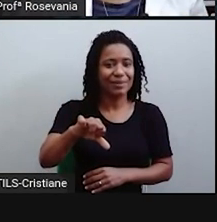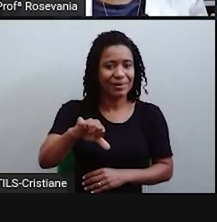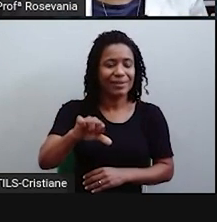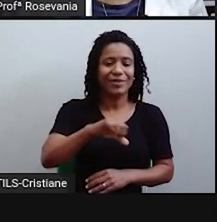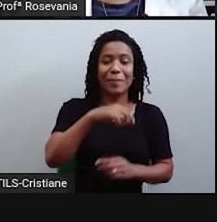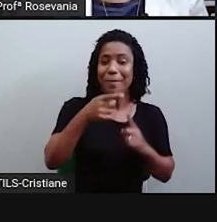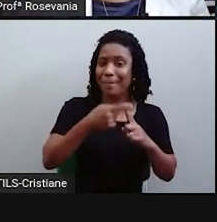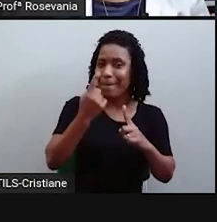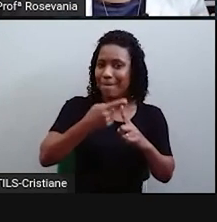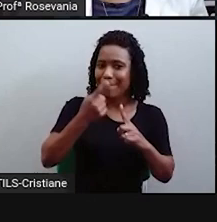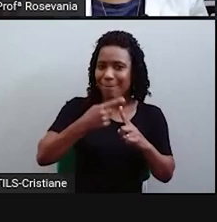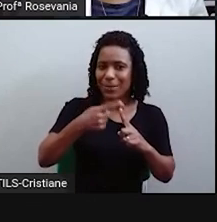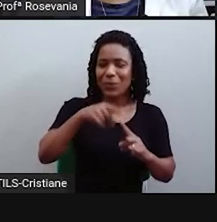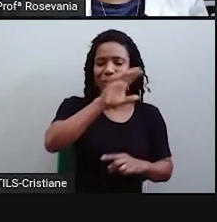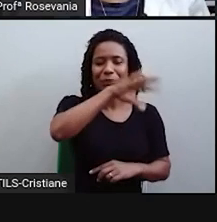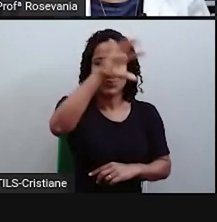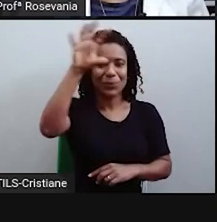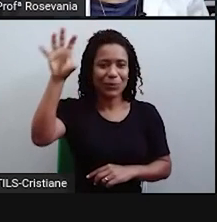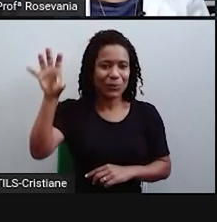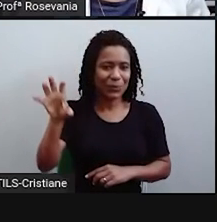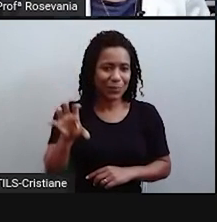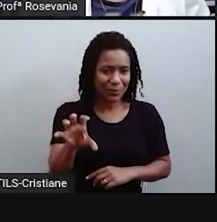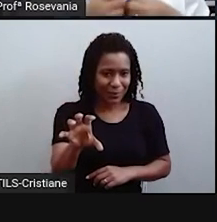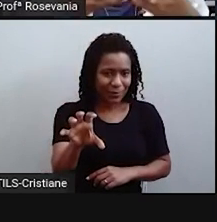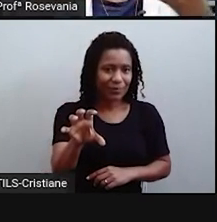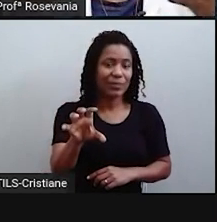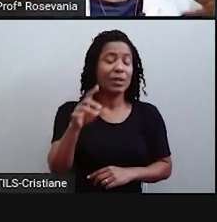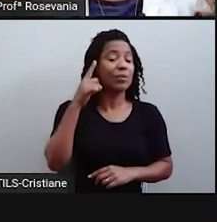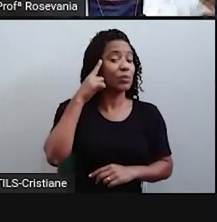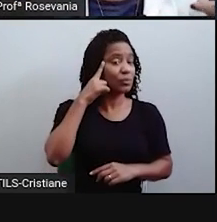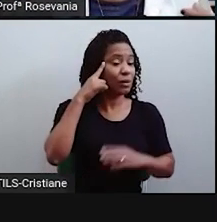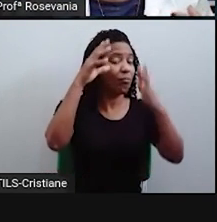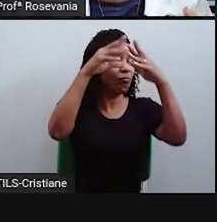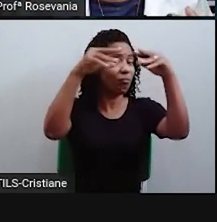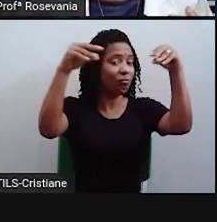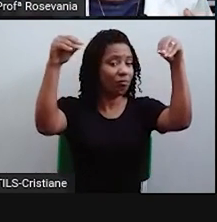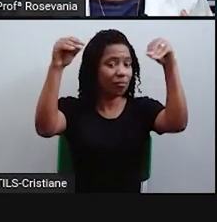regionalização. A partir daí, se entendeu que era melhor